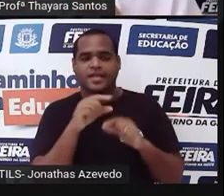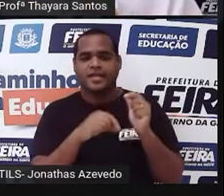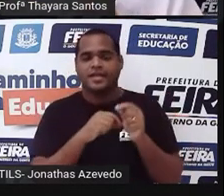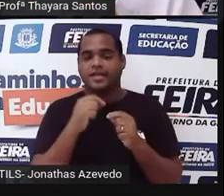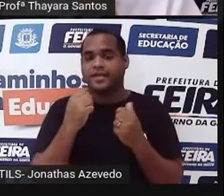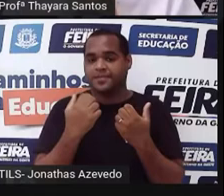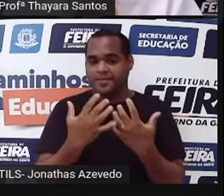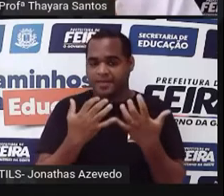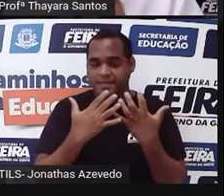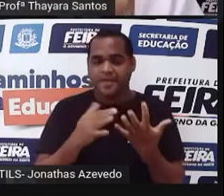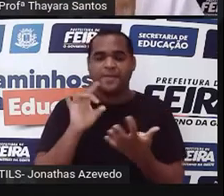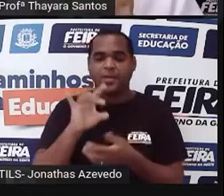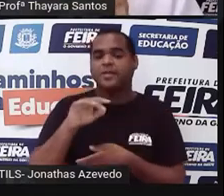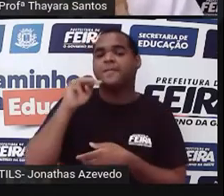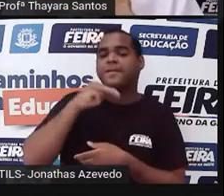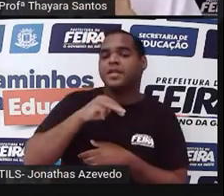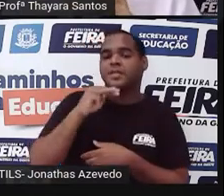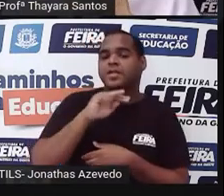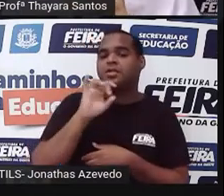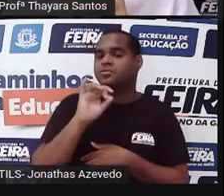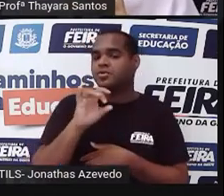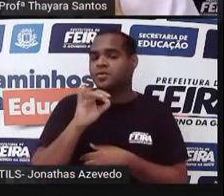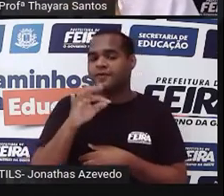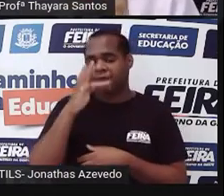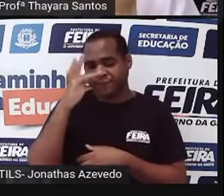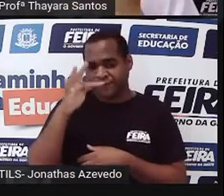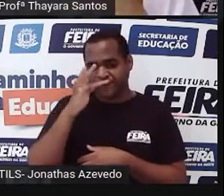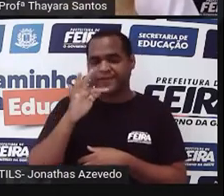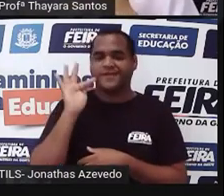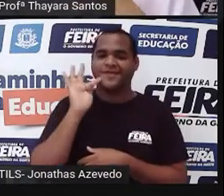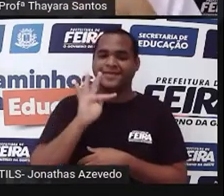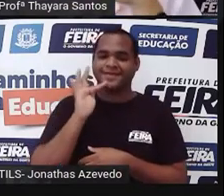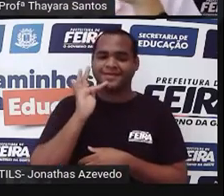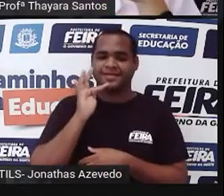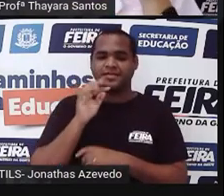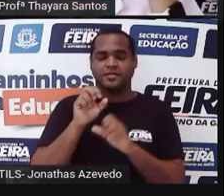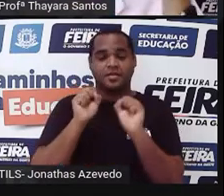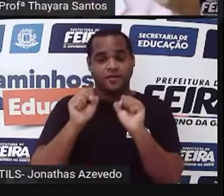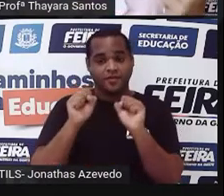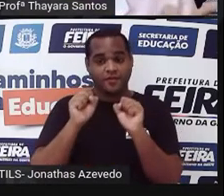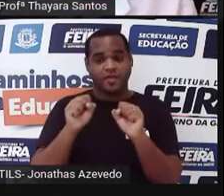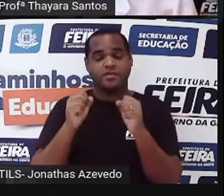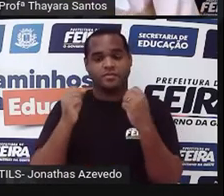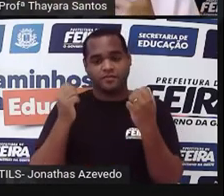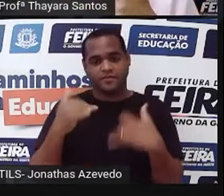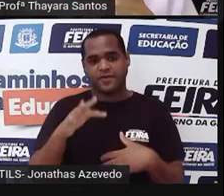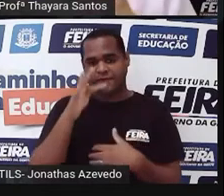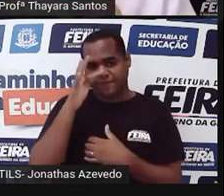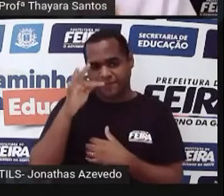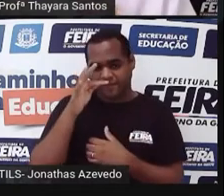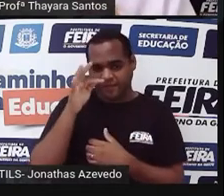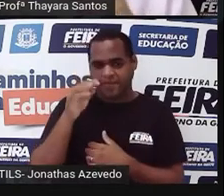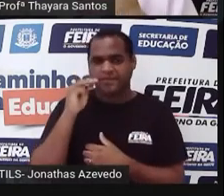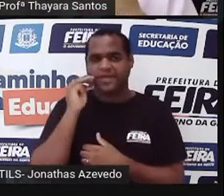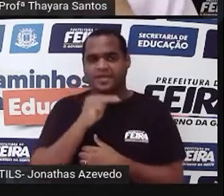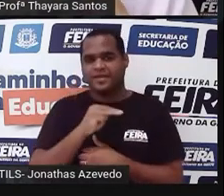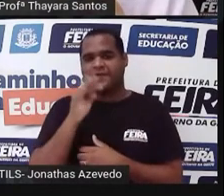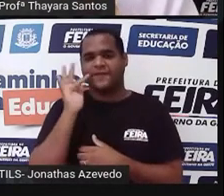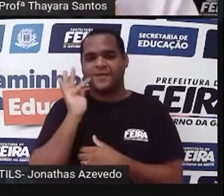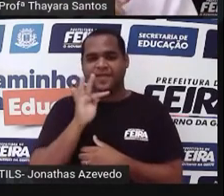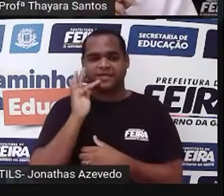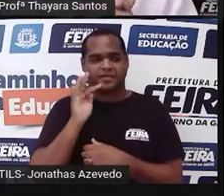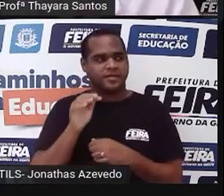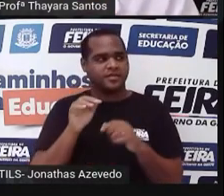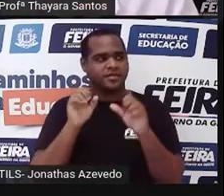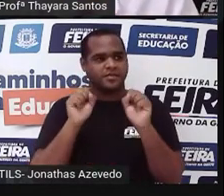só ter flor masculina, só ter flor feminina, ela pode ter flor masculina e feminina e ela